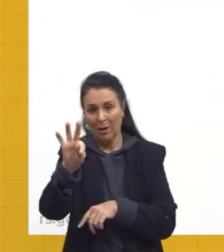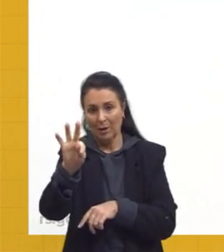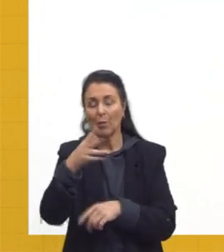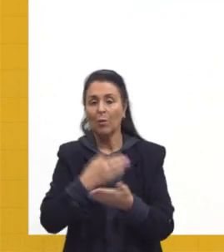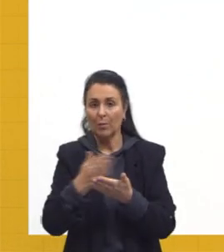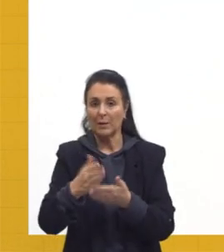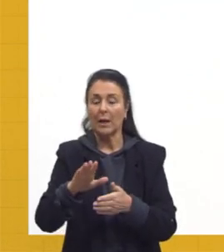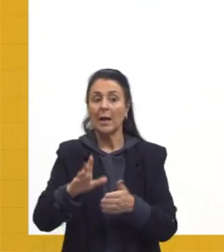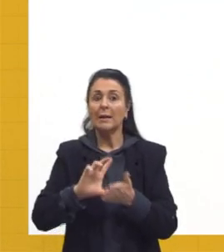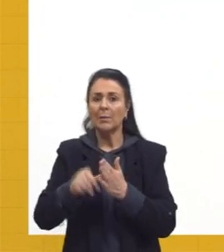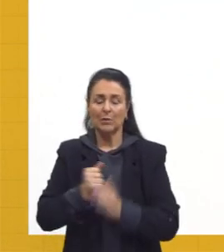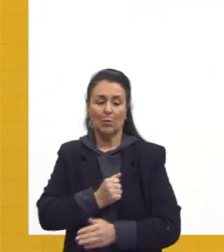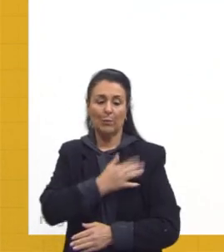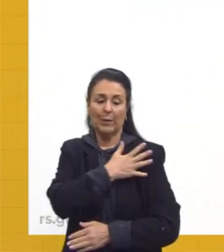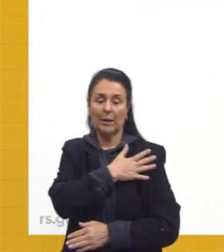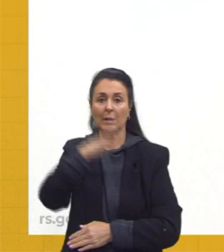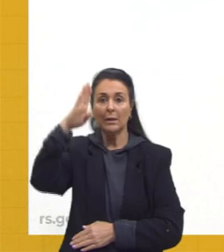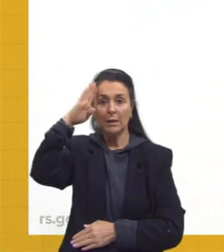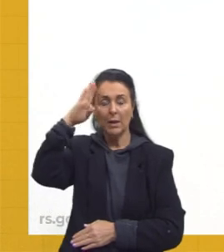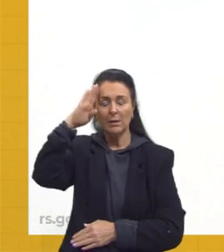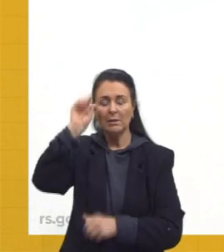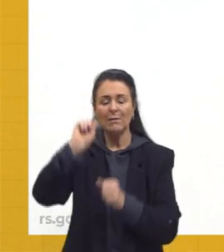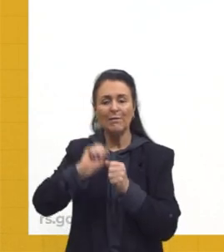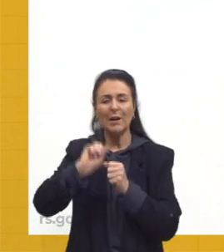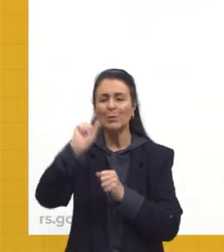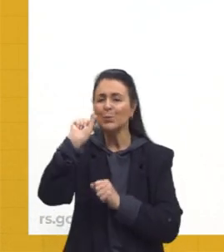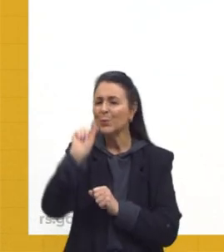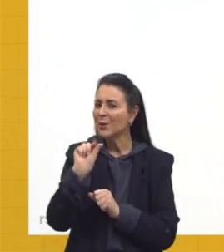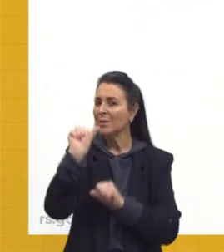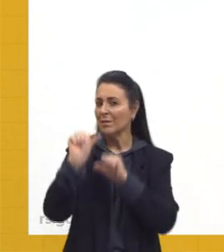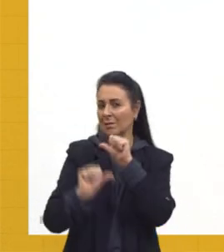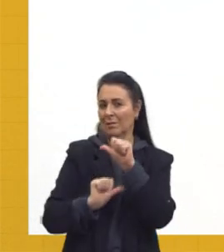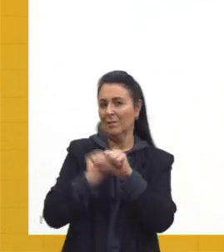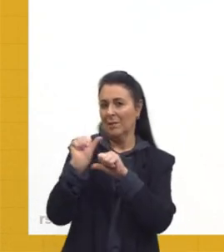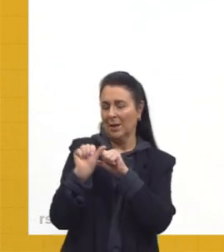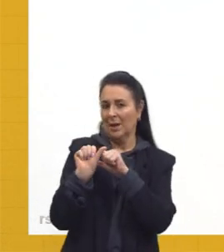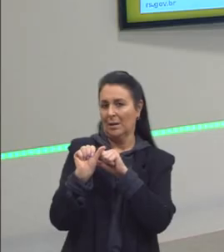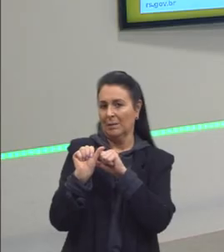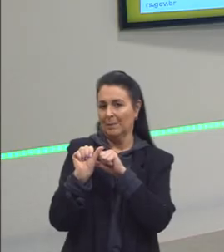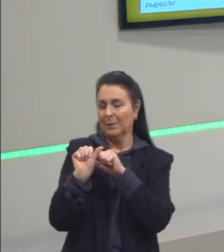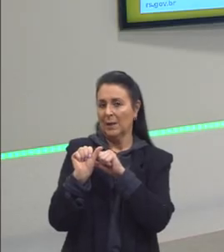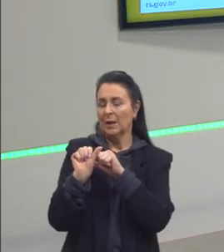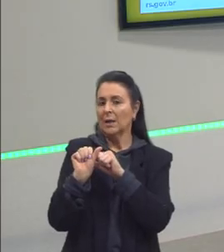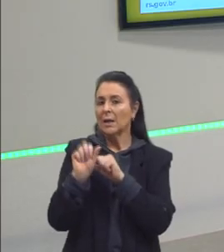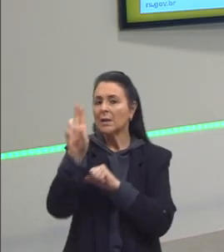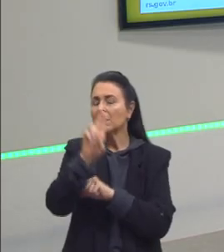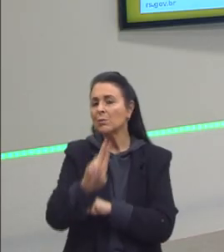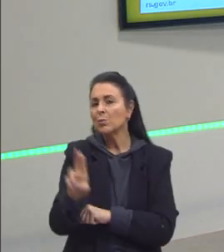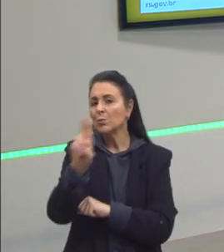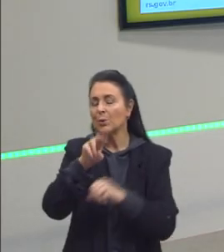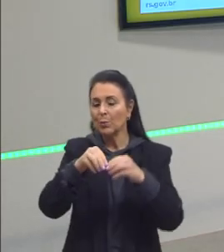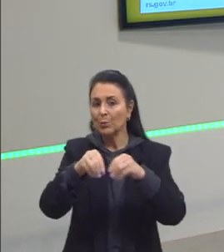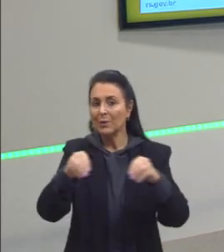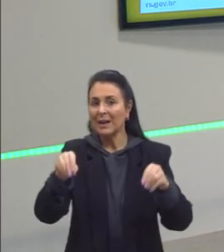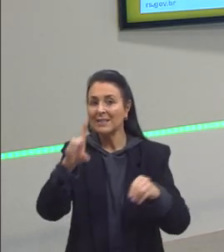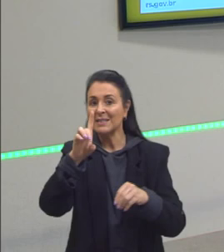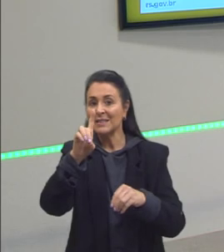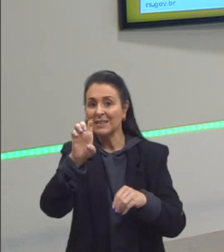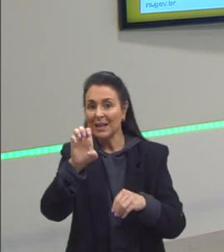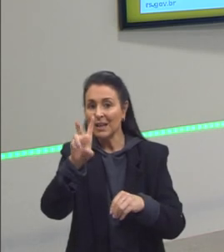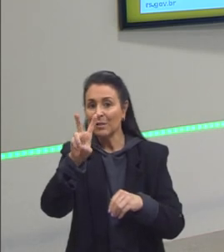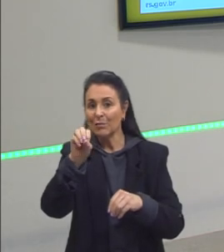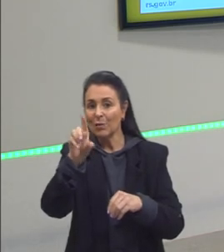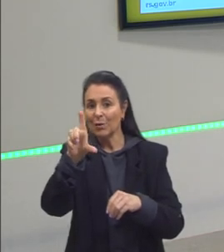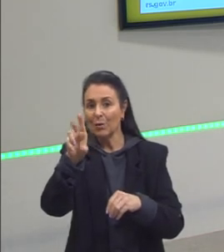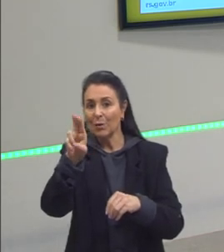no poder, eles fazem uma reforma agrária, eles tratam aí dessas questões. E aí eles utilizam terras devolutas, né,